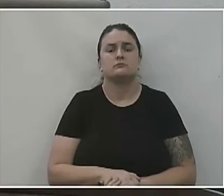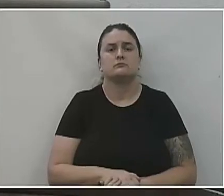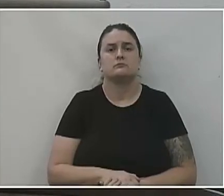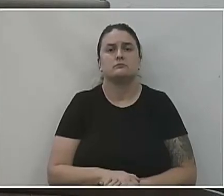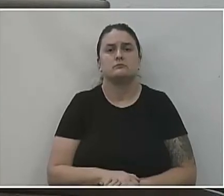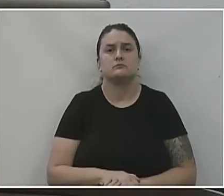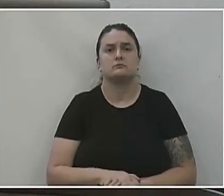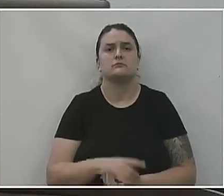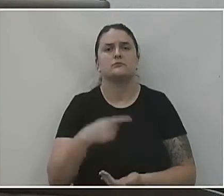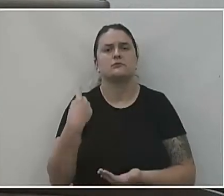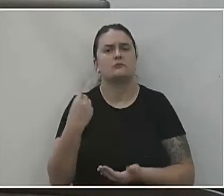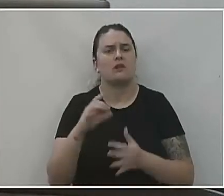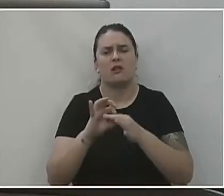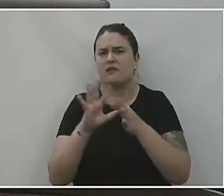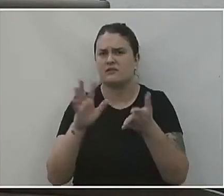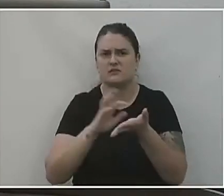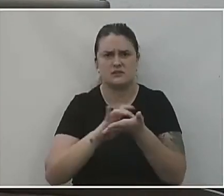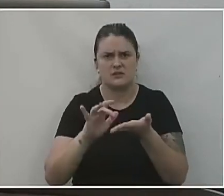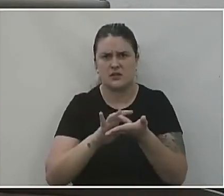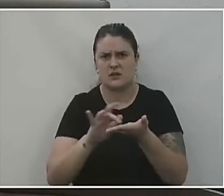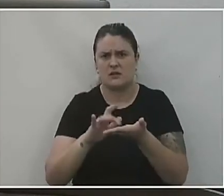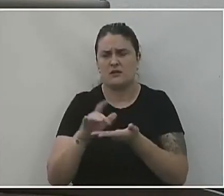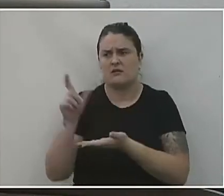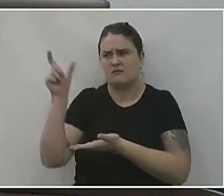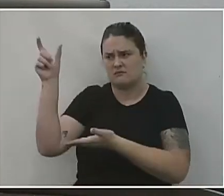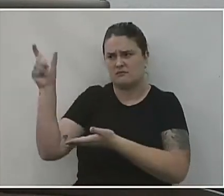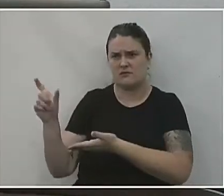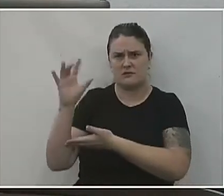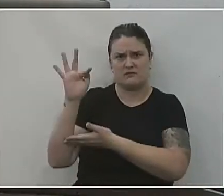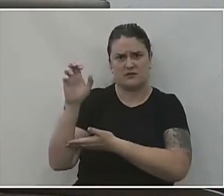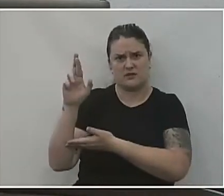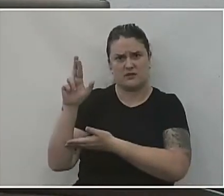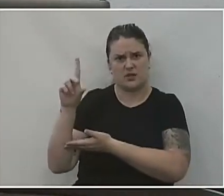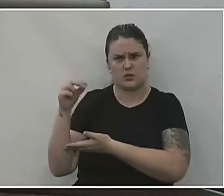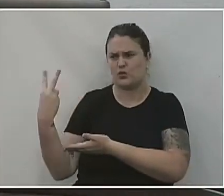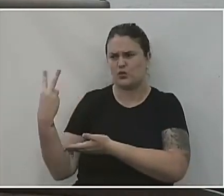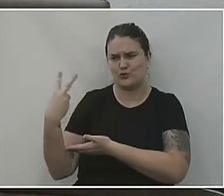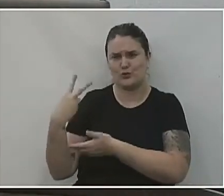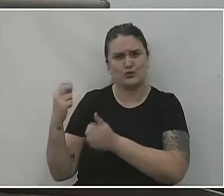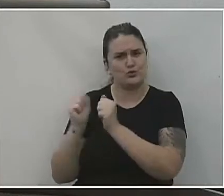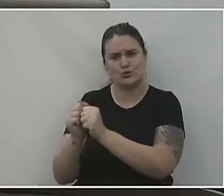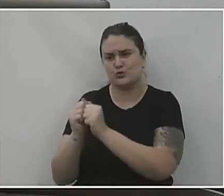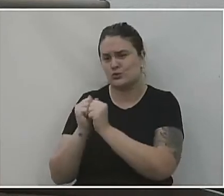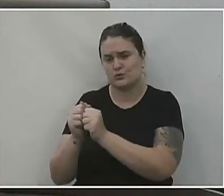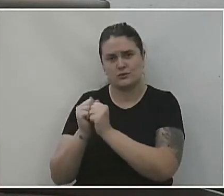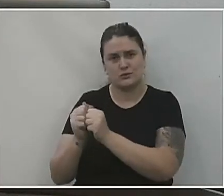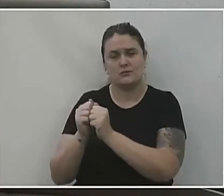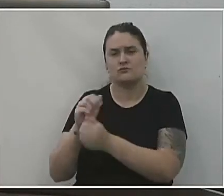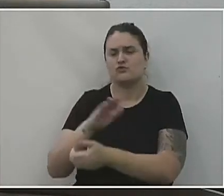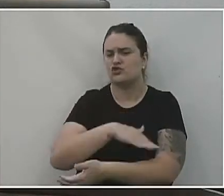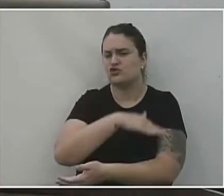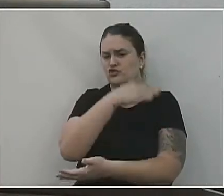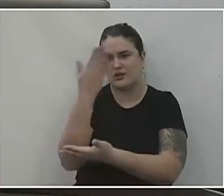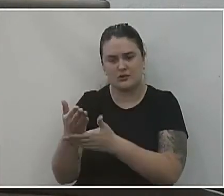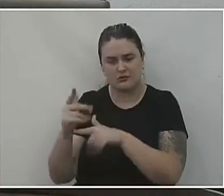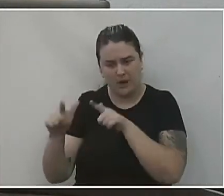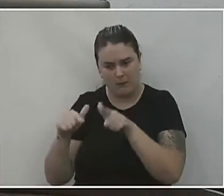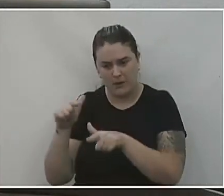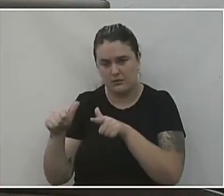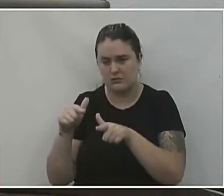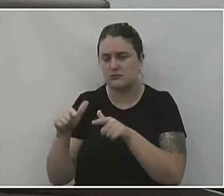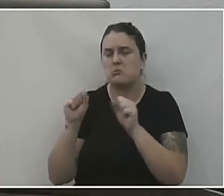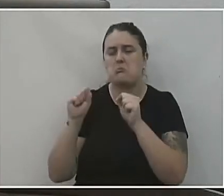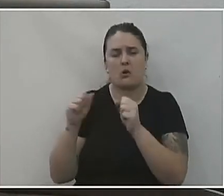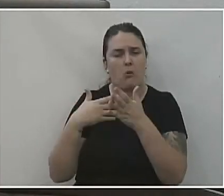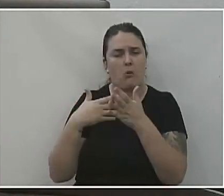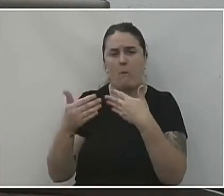gente está na secretaria à disposição, o Fernando, o secretário e eu, a gente praticamente fica o dia inteiro lá, a gente atende